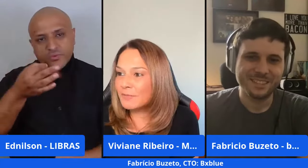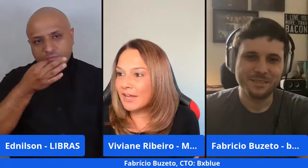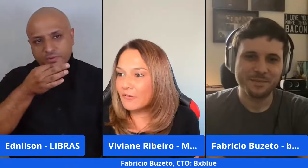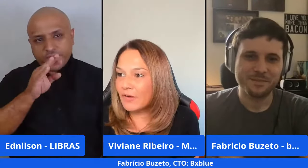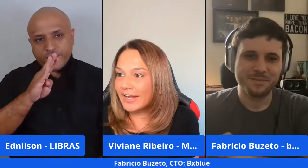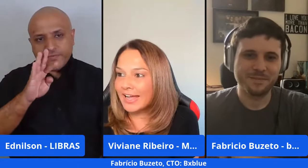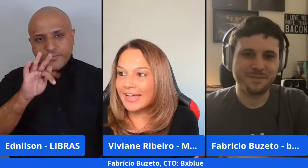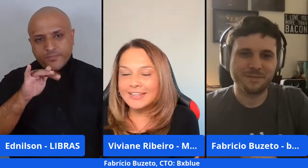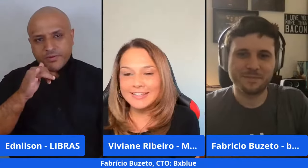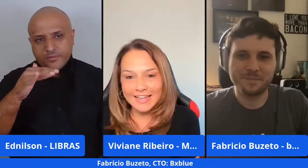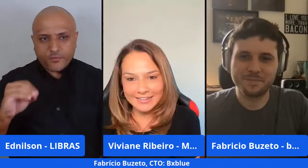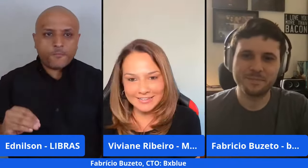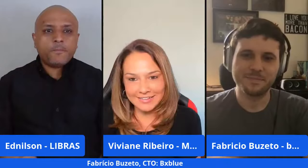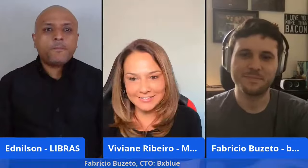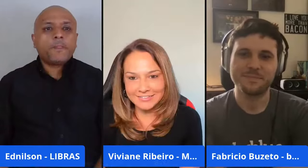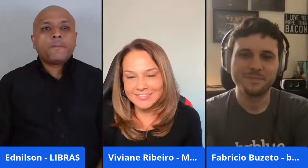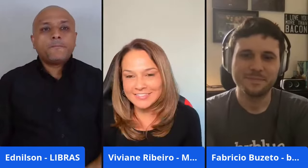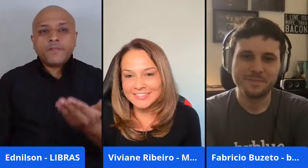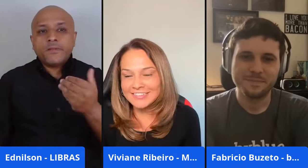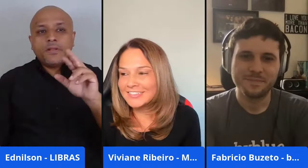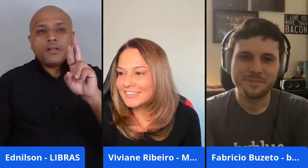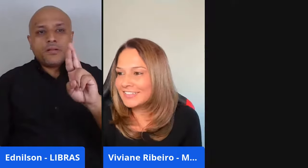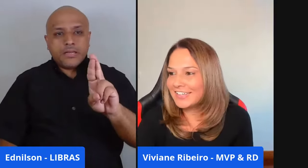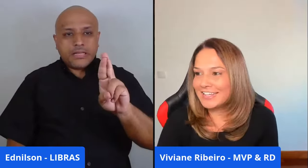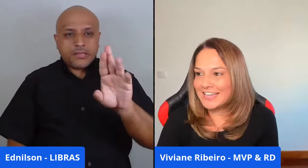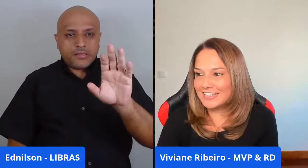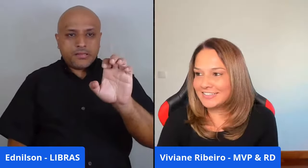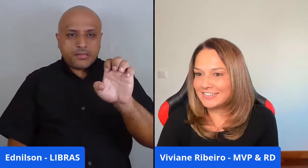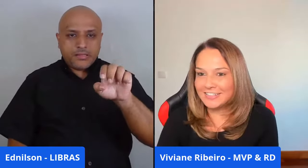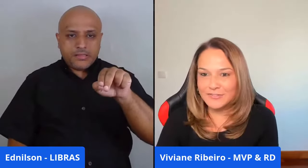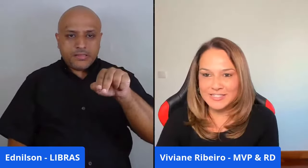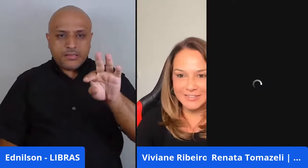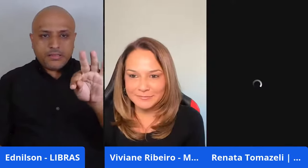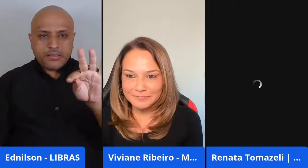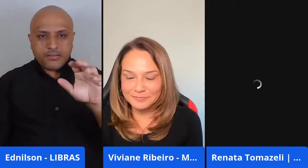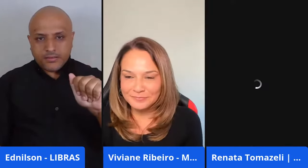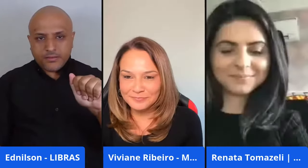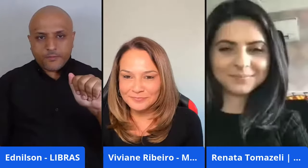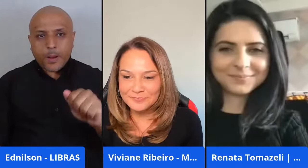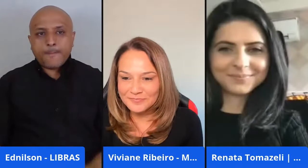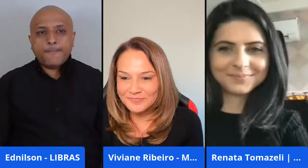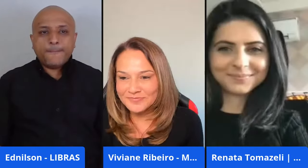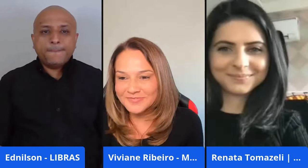quero chamar agora a Renata Renata cadê você?